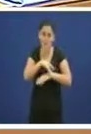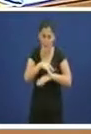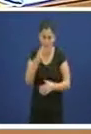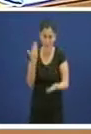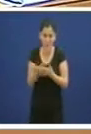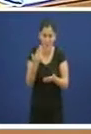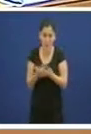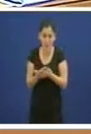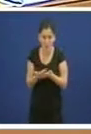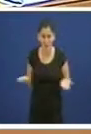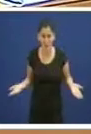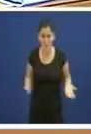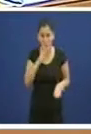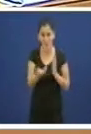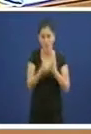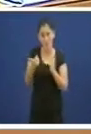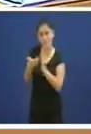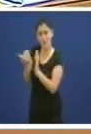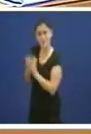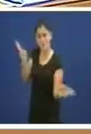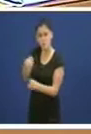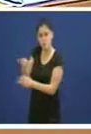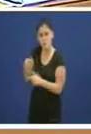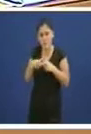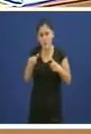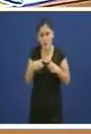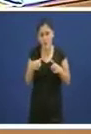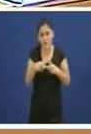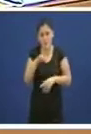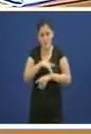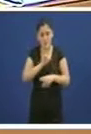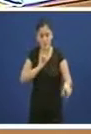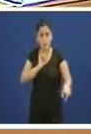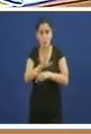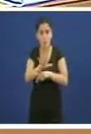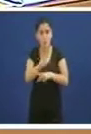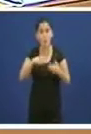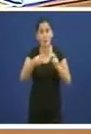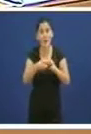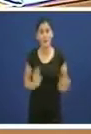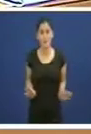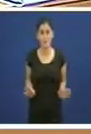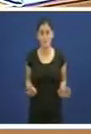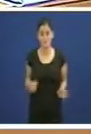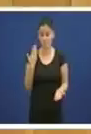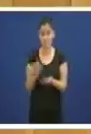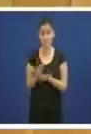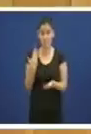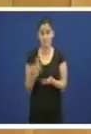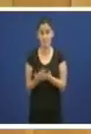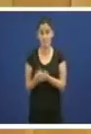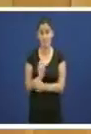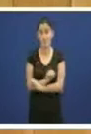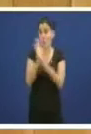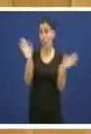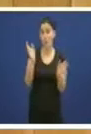desactivaron as tarxetas sanitarias que emite os sergas é unha evidencia que se reactivaron as